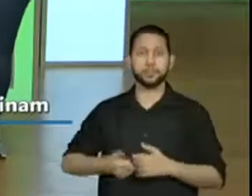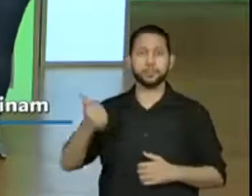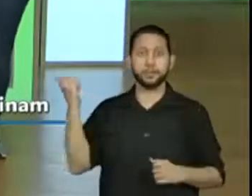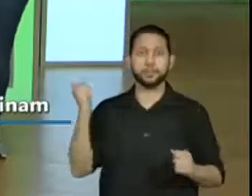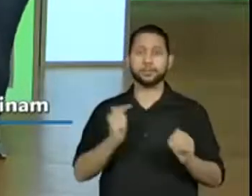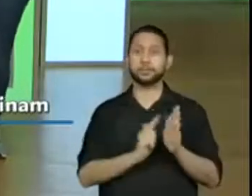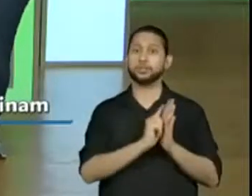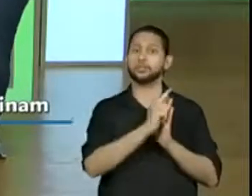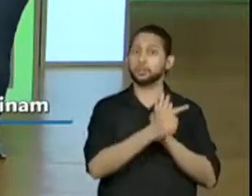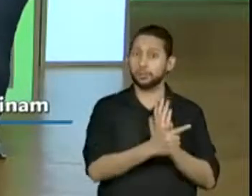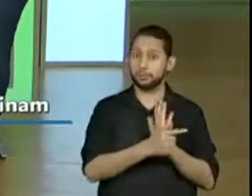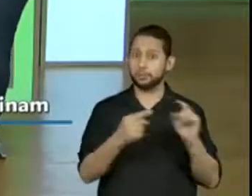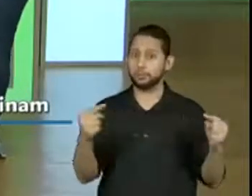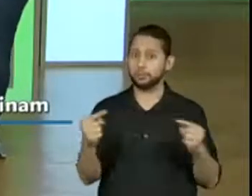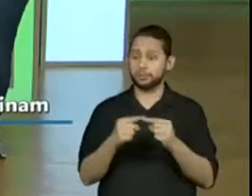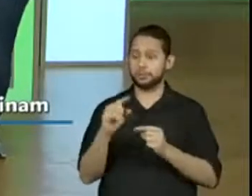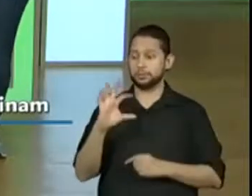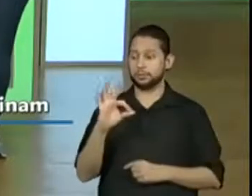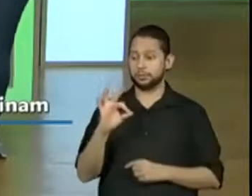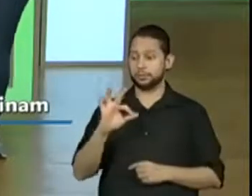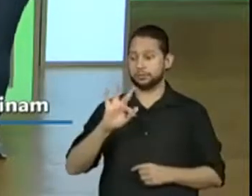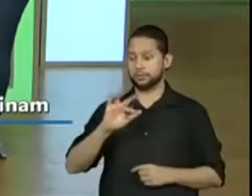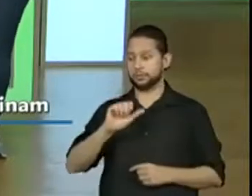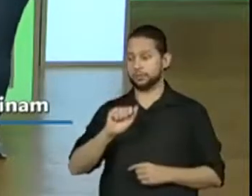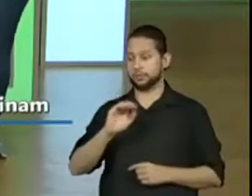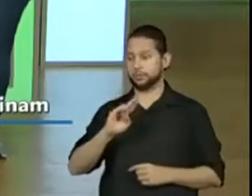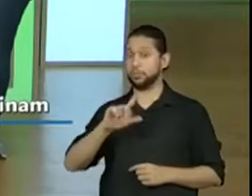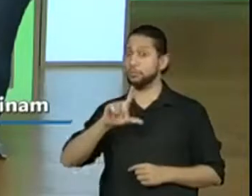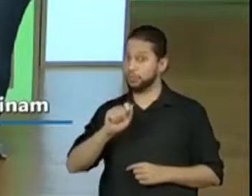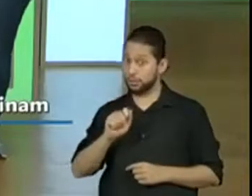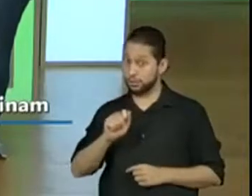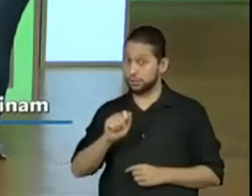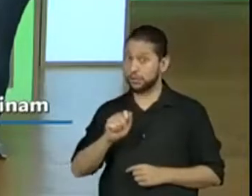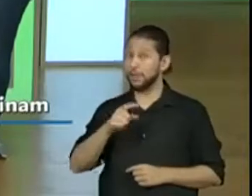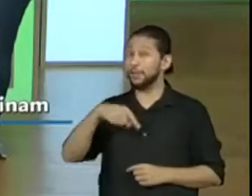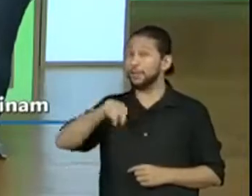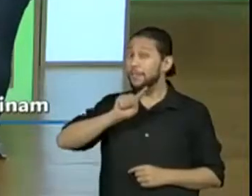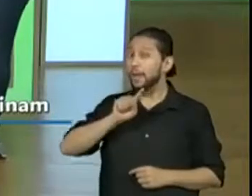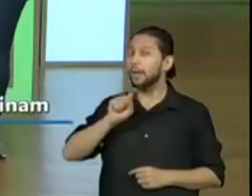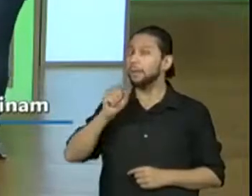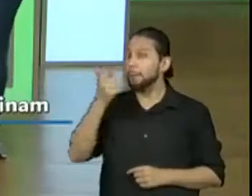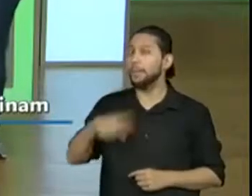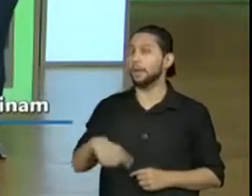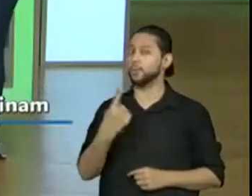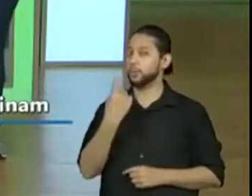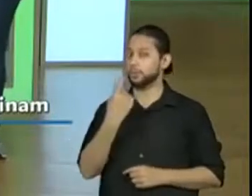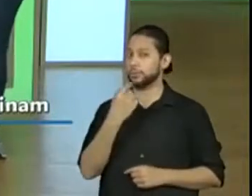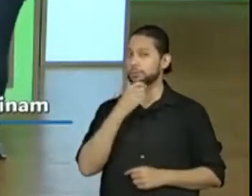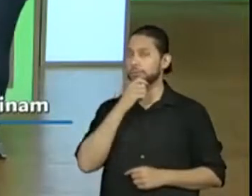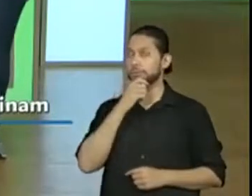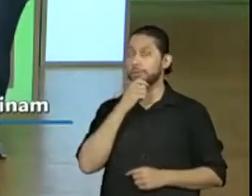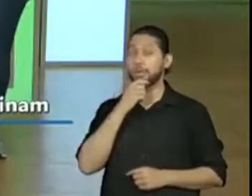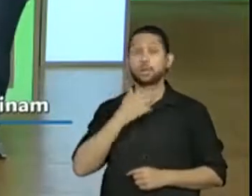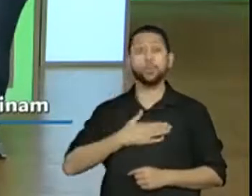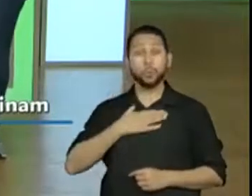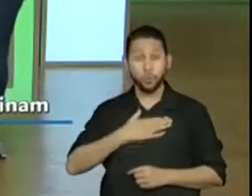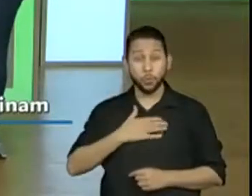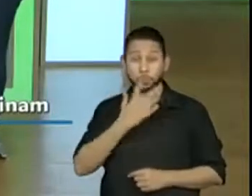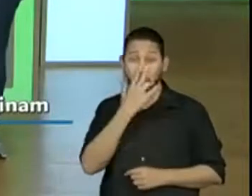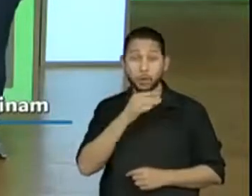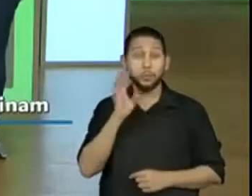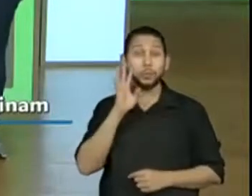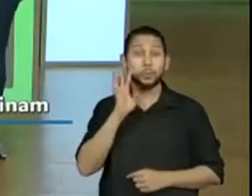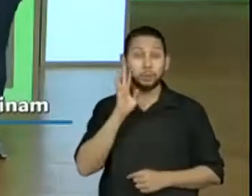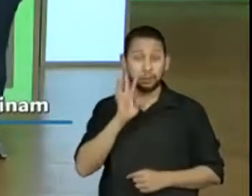fábula, vocês já colocaram e a gente vai levantar mais algumas, né, professora? Uma que eu acho muito legal é